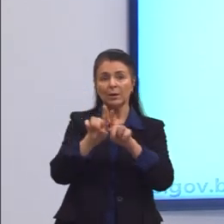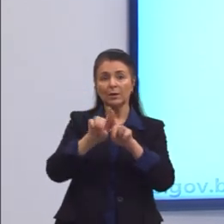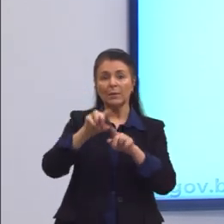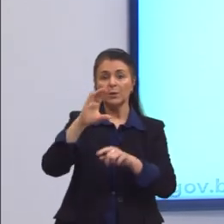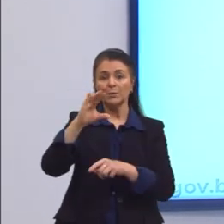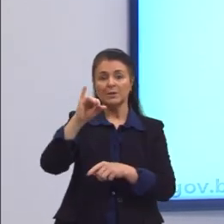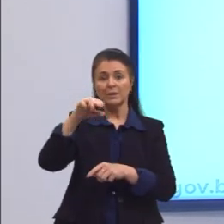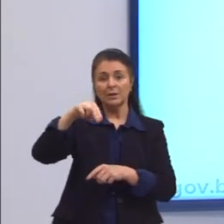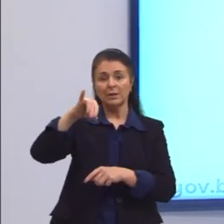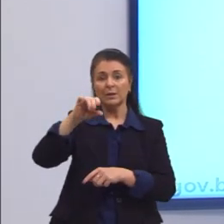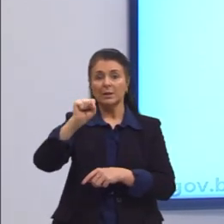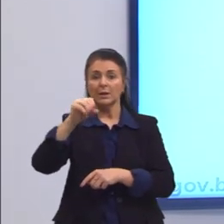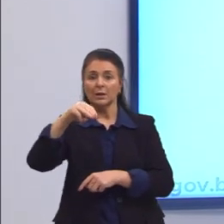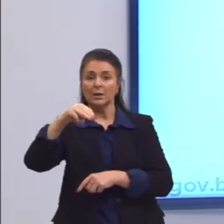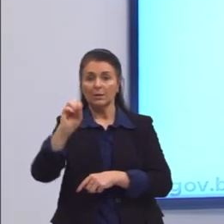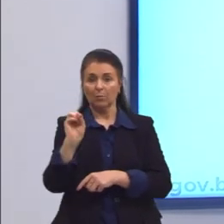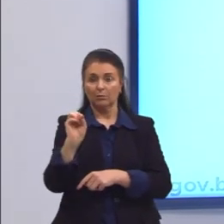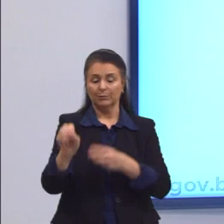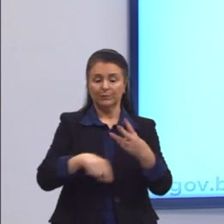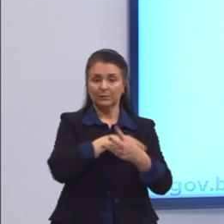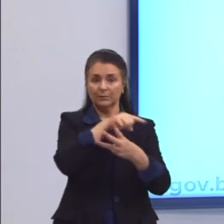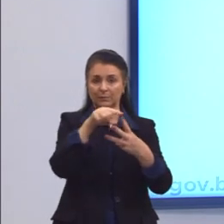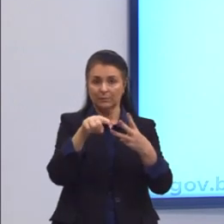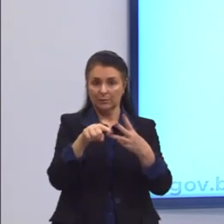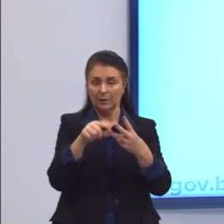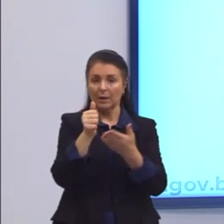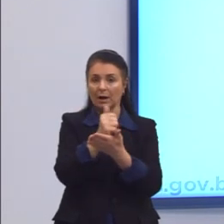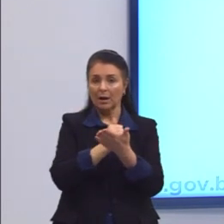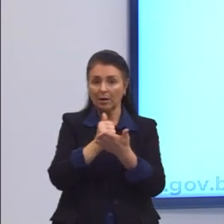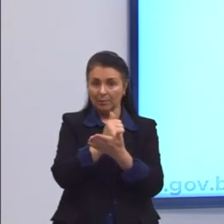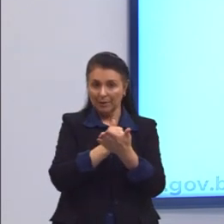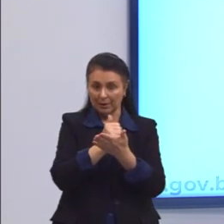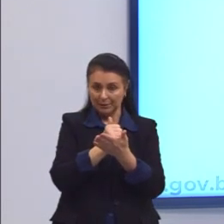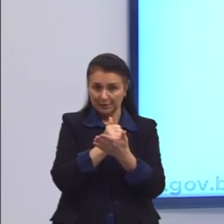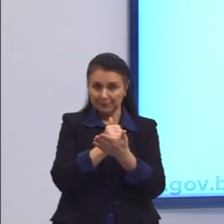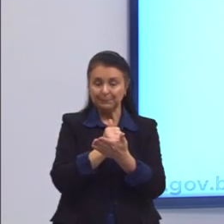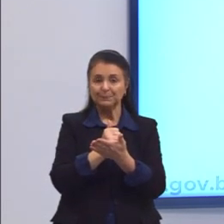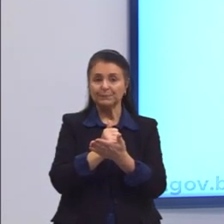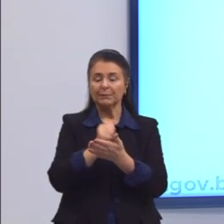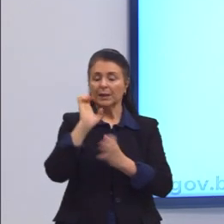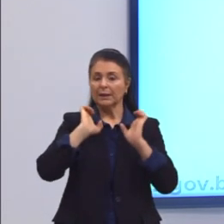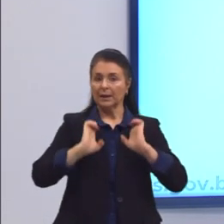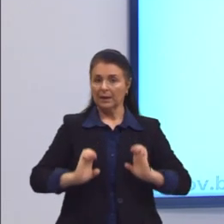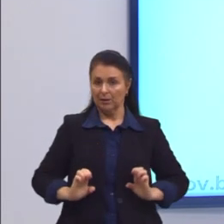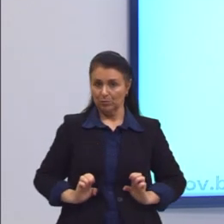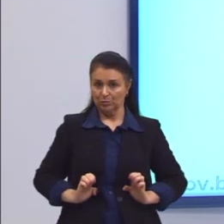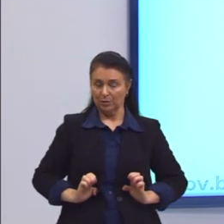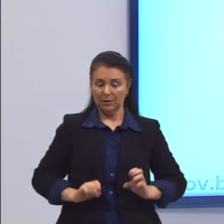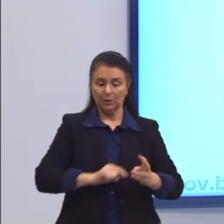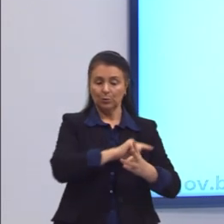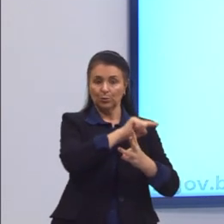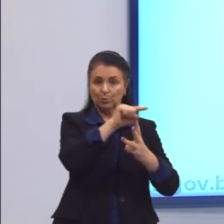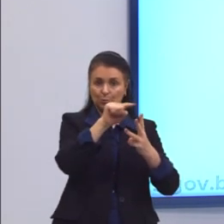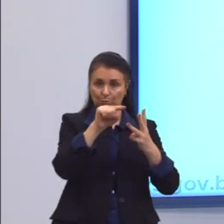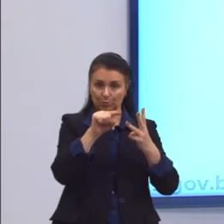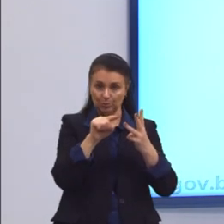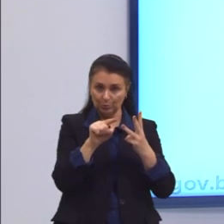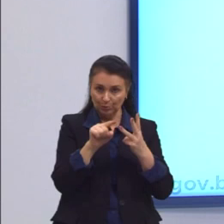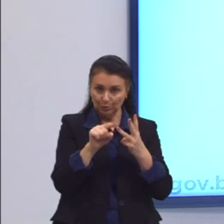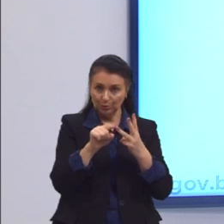que que esses... basicamente, a ética helinística e essas três escolas, elas propõem.